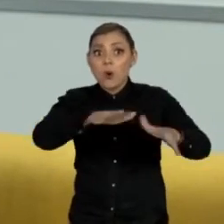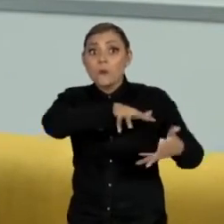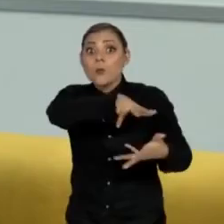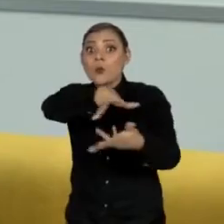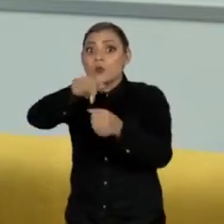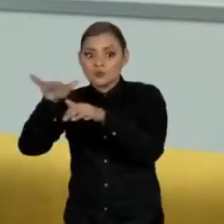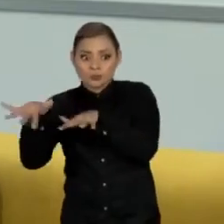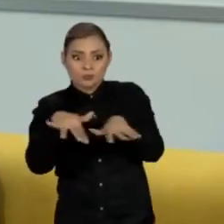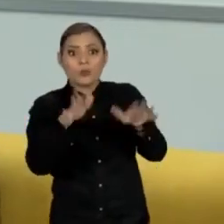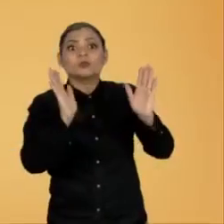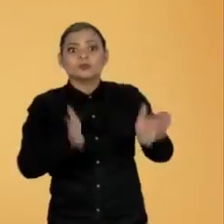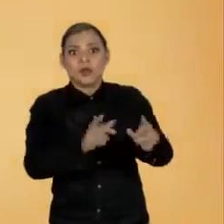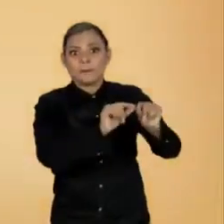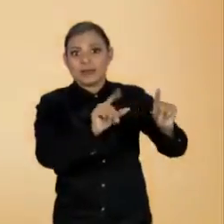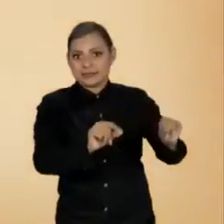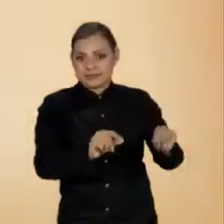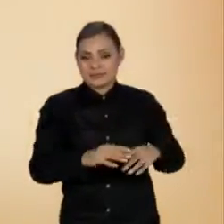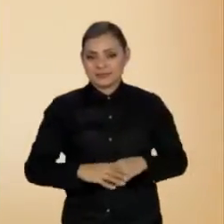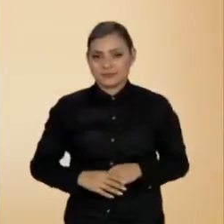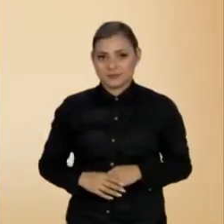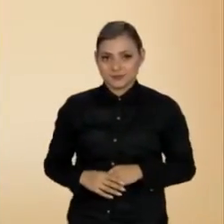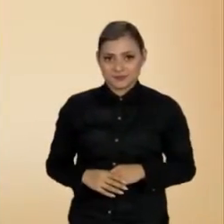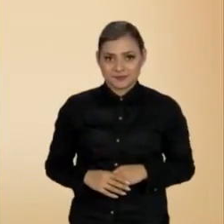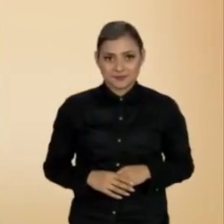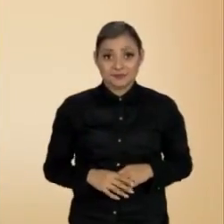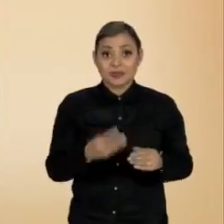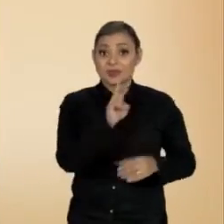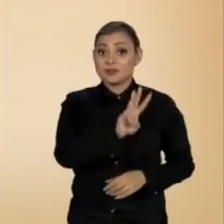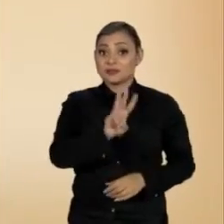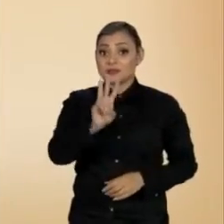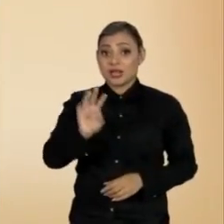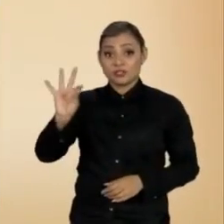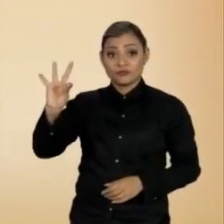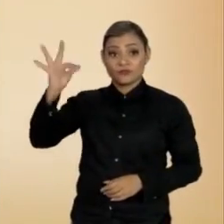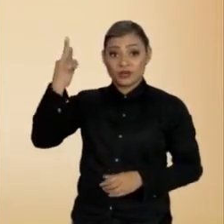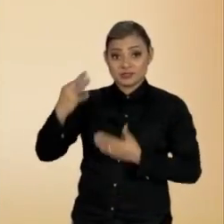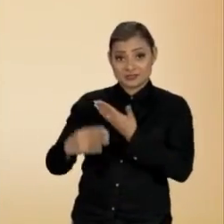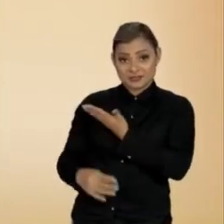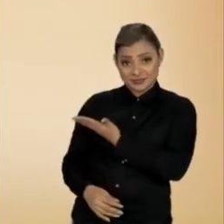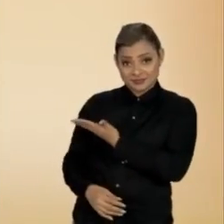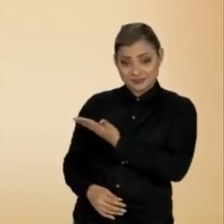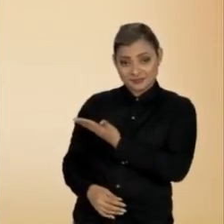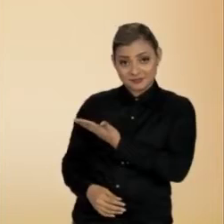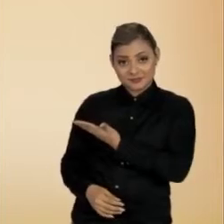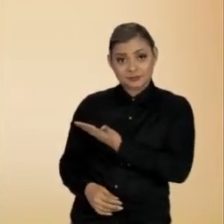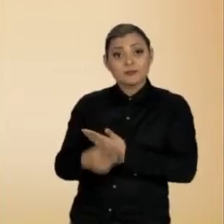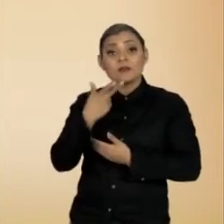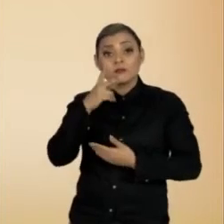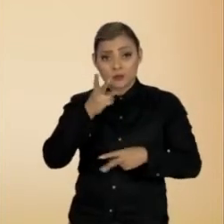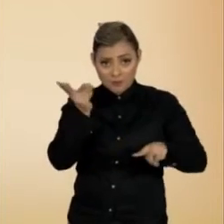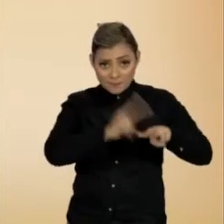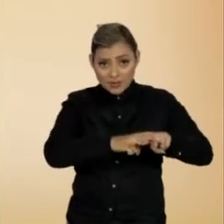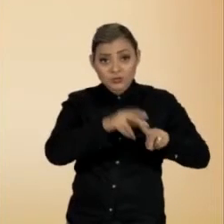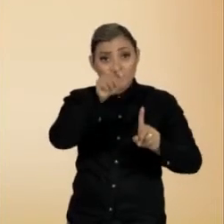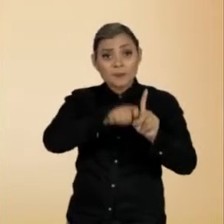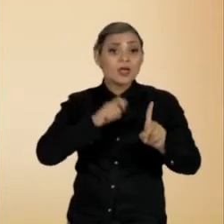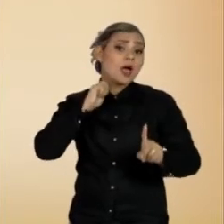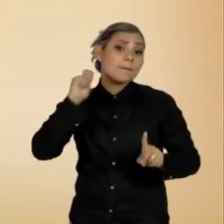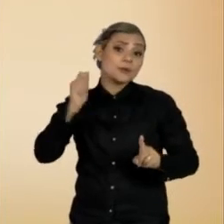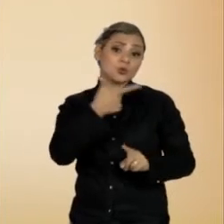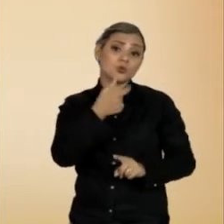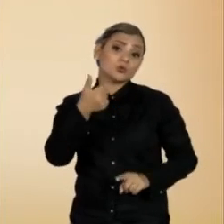que acompanha o julgamento em Brasília. O site do jornal francês Le Monde lembra que o ex-presidente está preso desde abril de